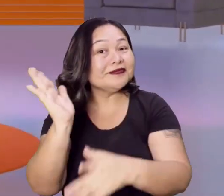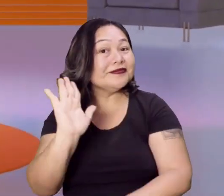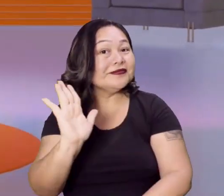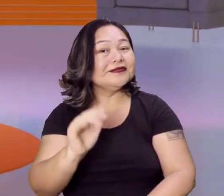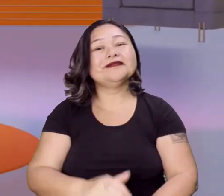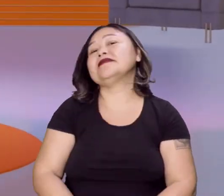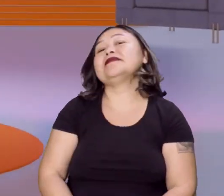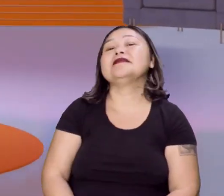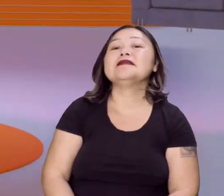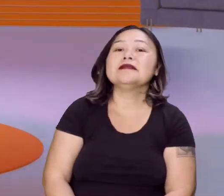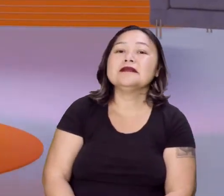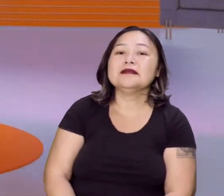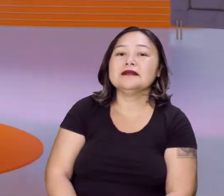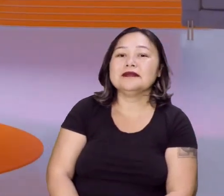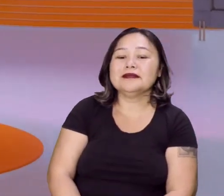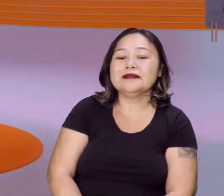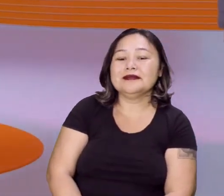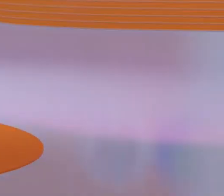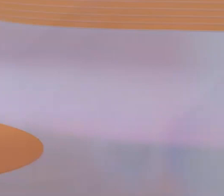mais.